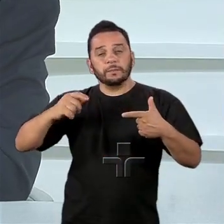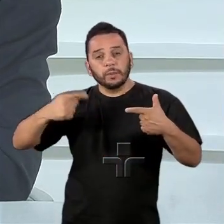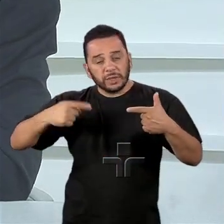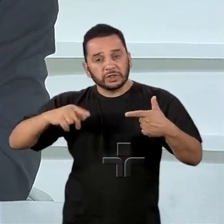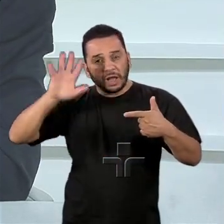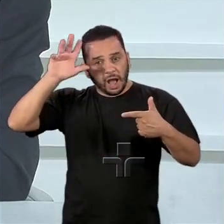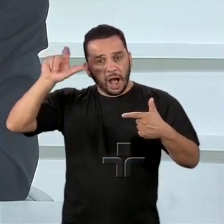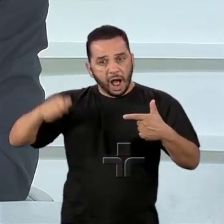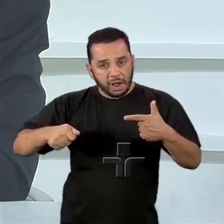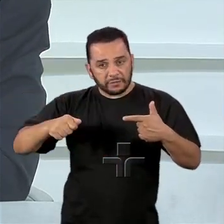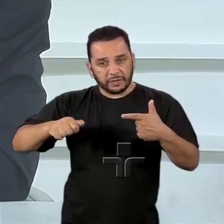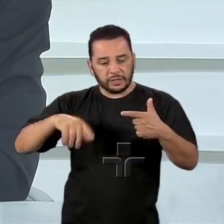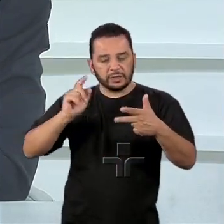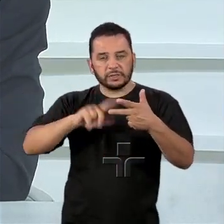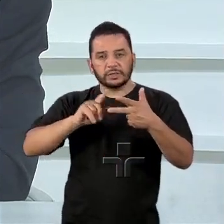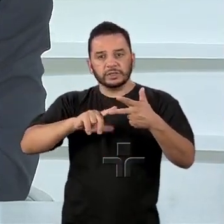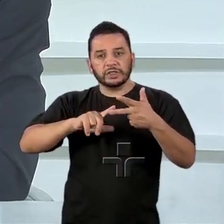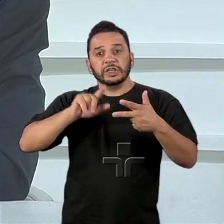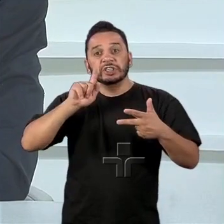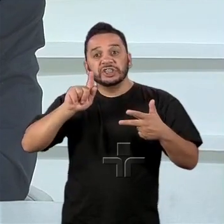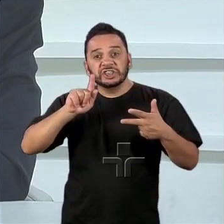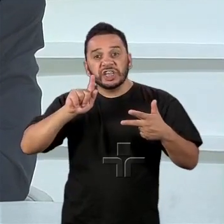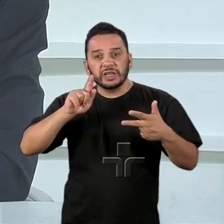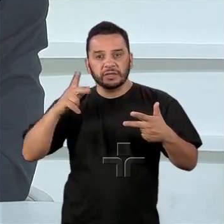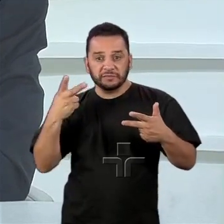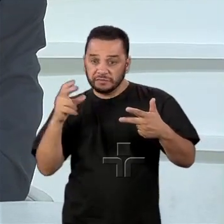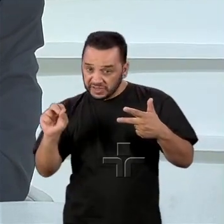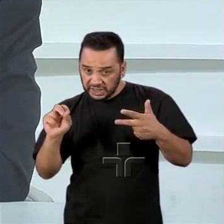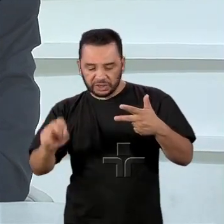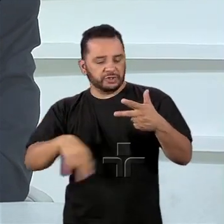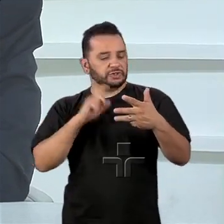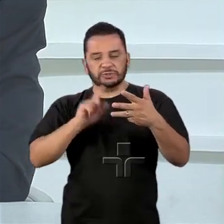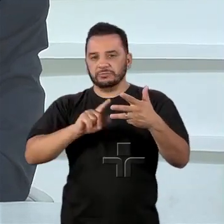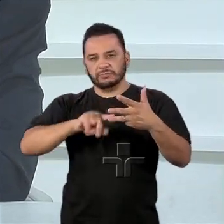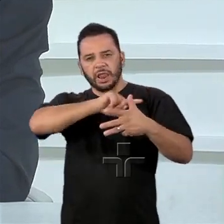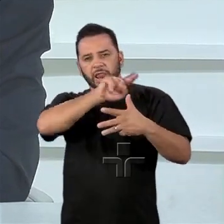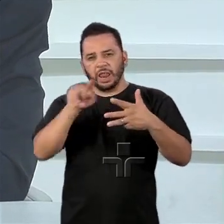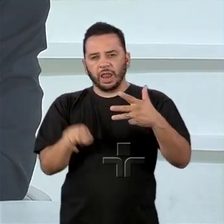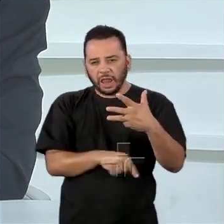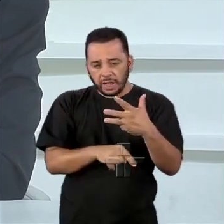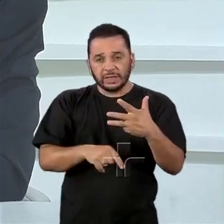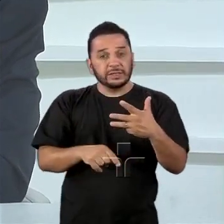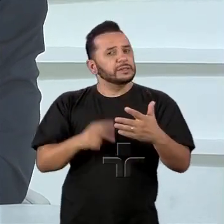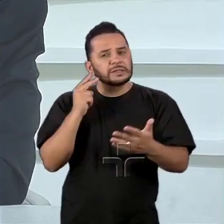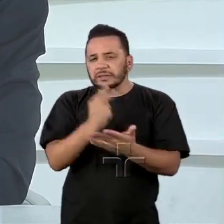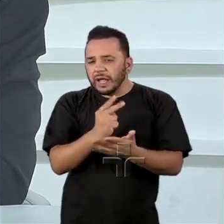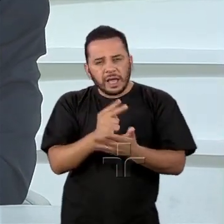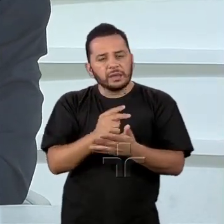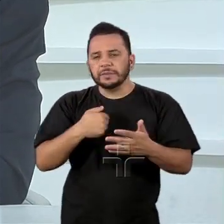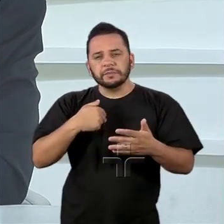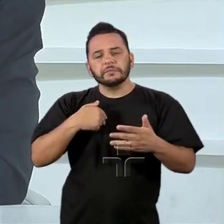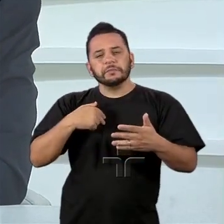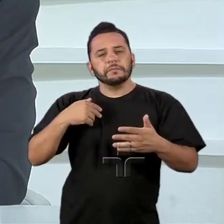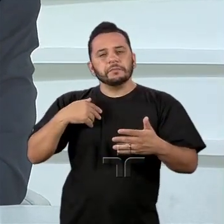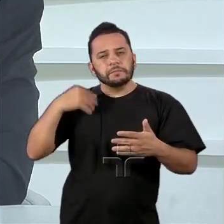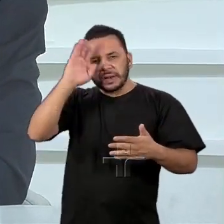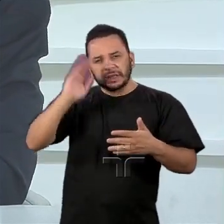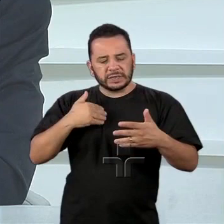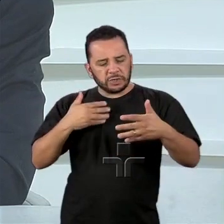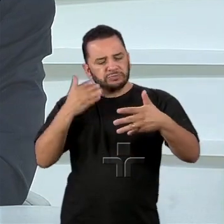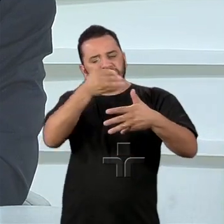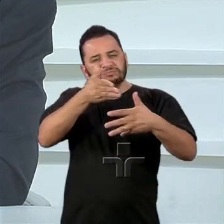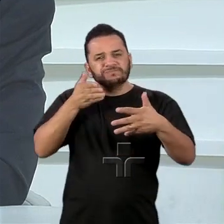Brasil, a questão meio ambiente, um conjunto de grandes assuntos onde o Brasil começou a ocupar um papel importante.